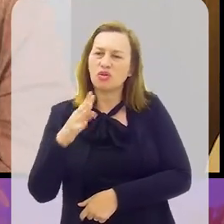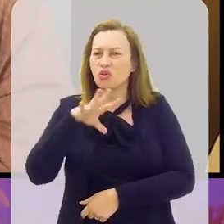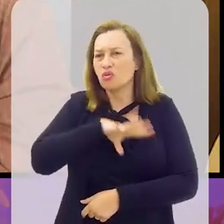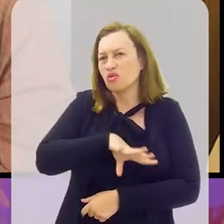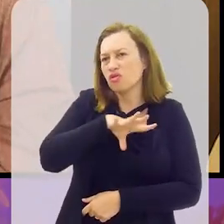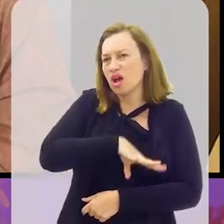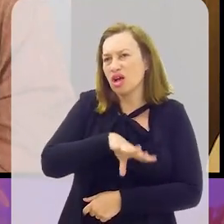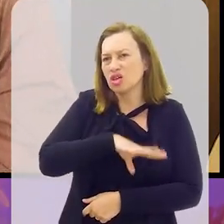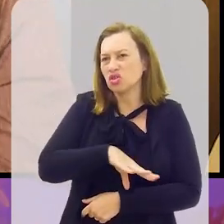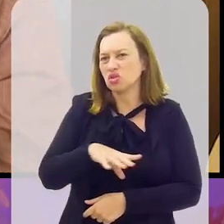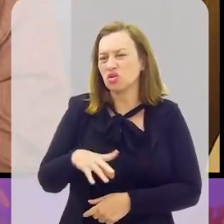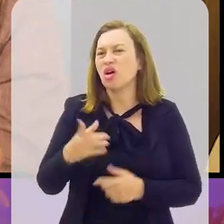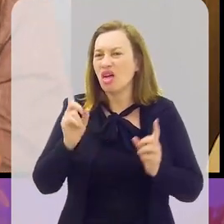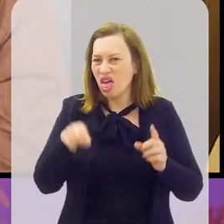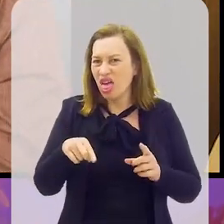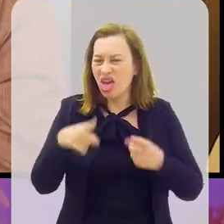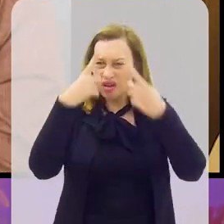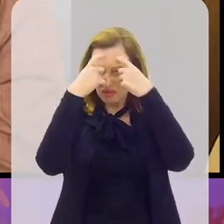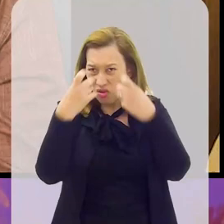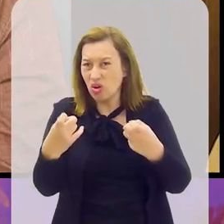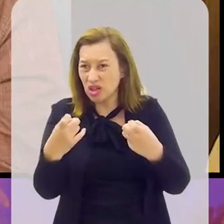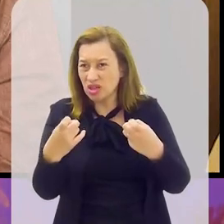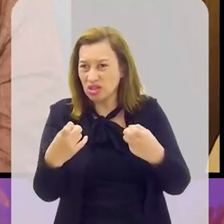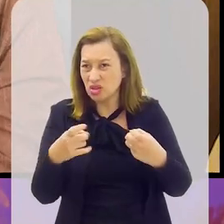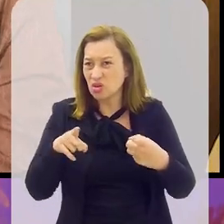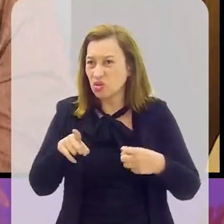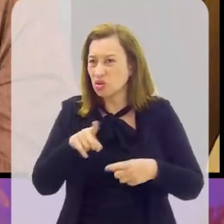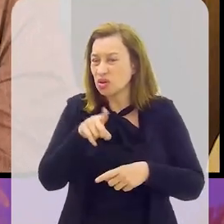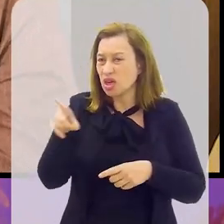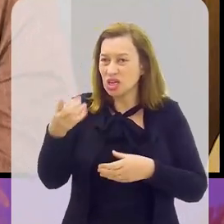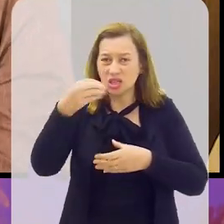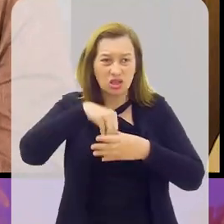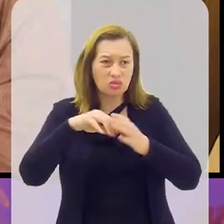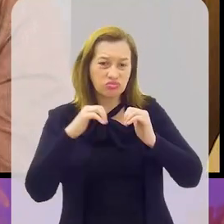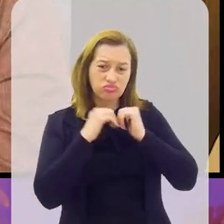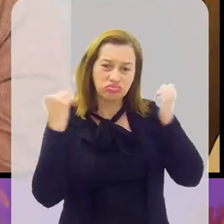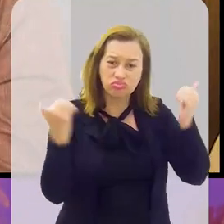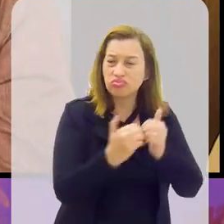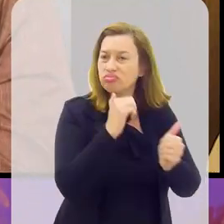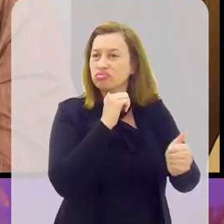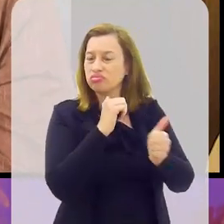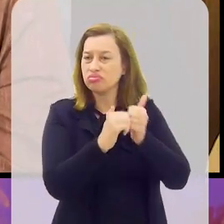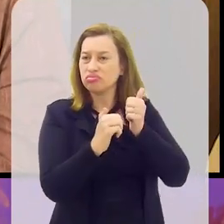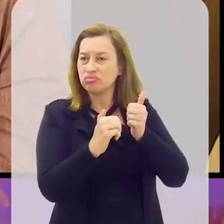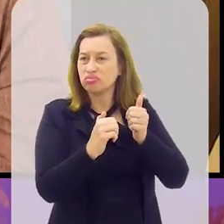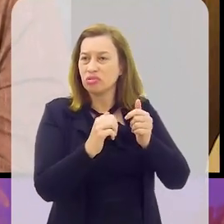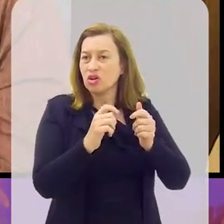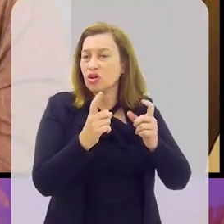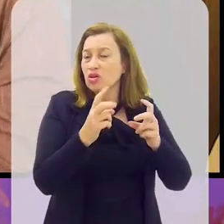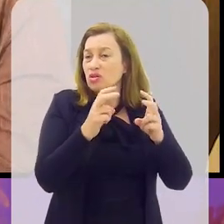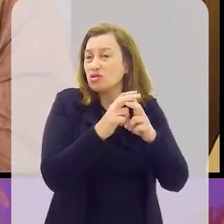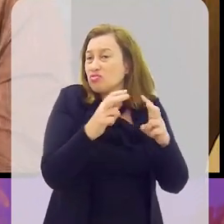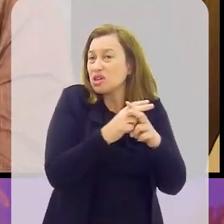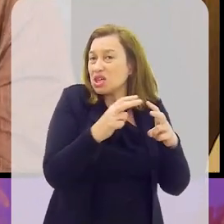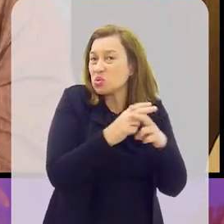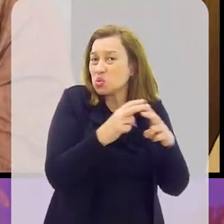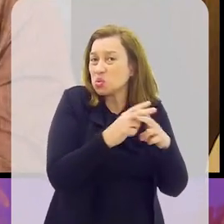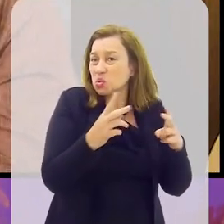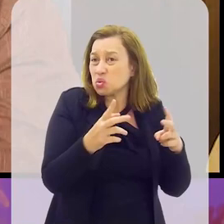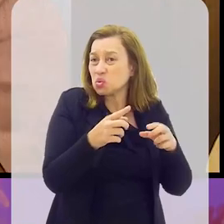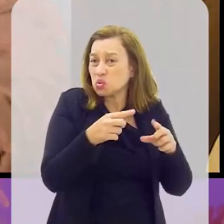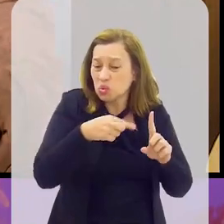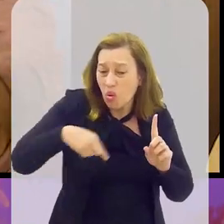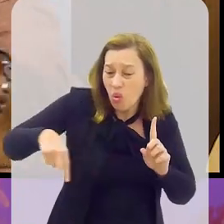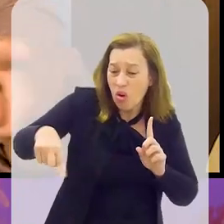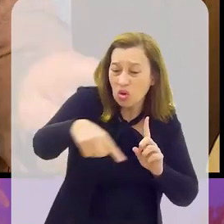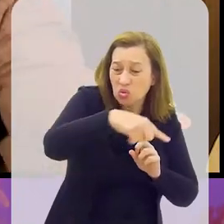em torcida única para tentar coibir a violência quando eles não brigam dentro do estádio, conforme o senhor mesmo disse, nas cercanias,